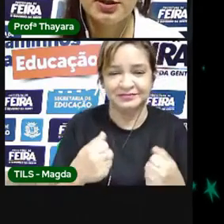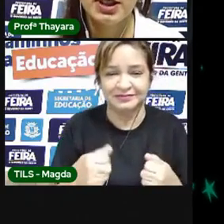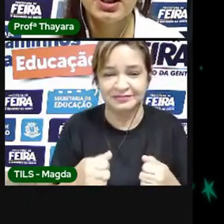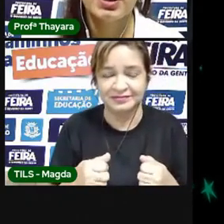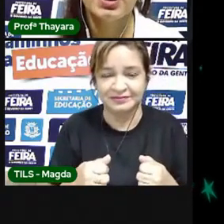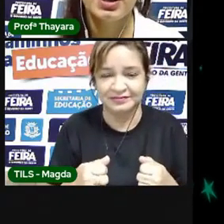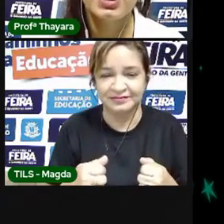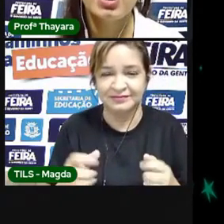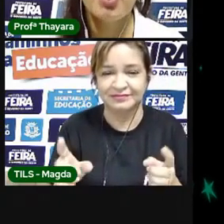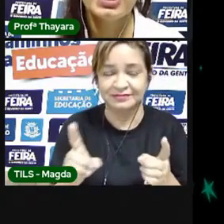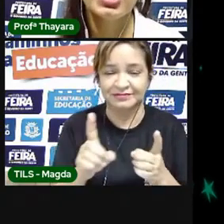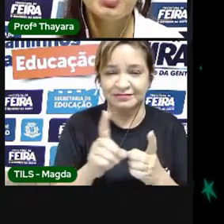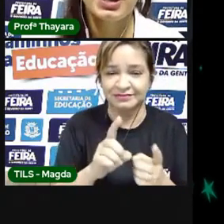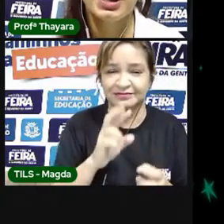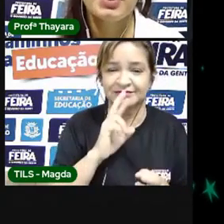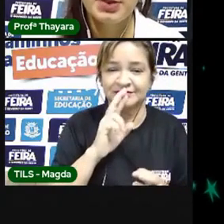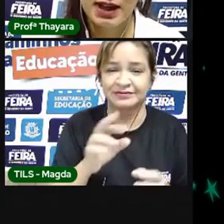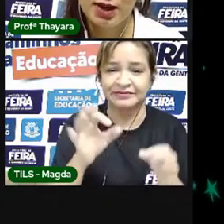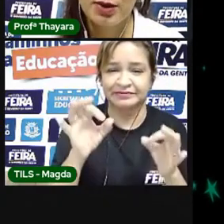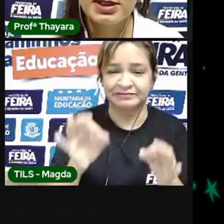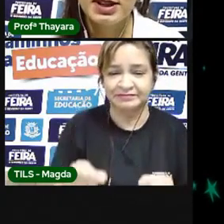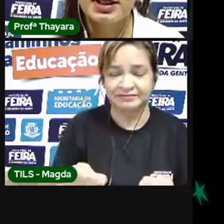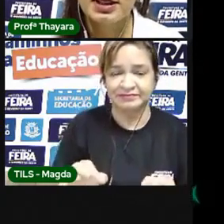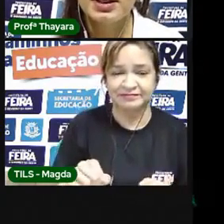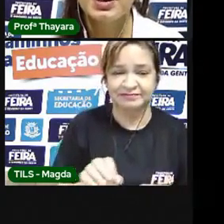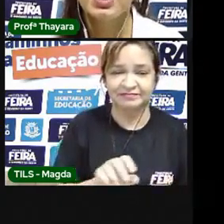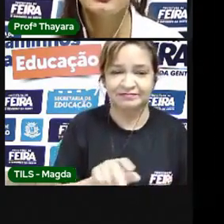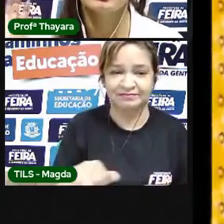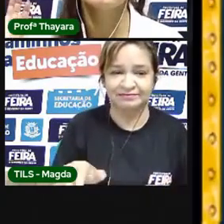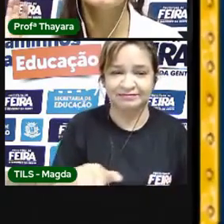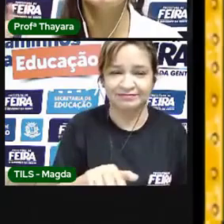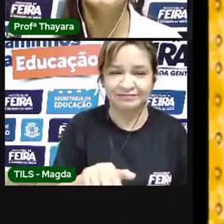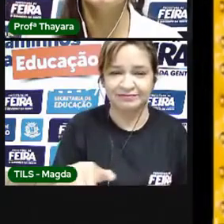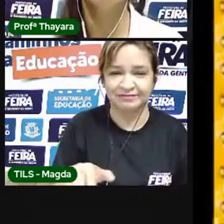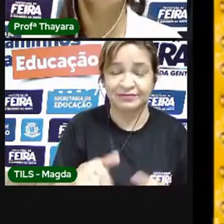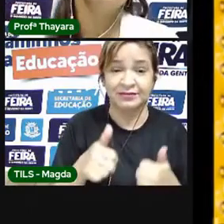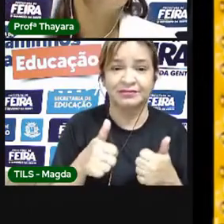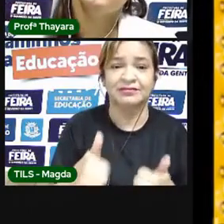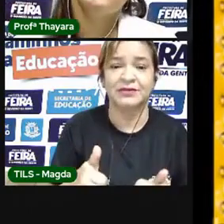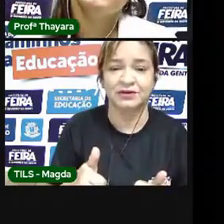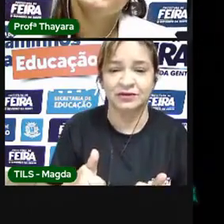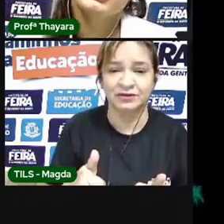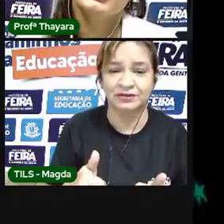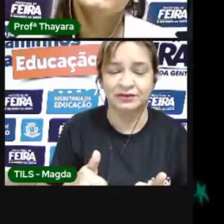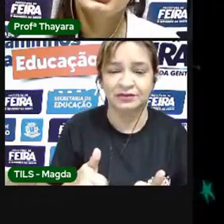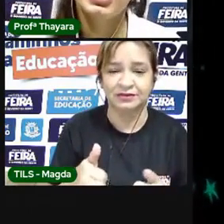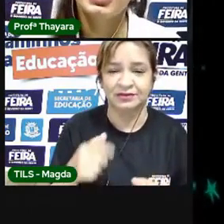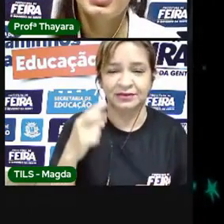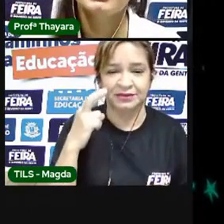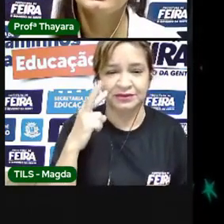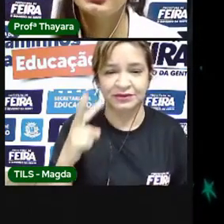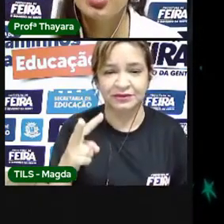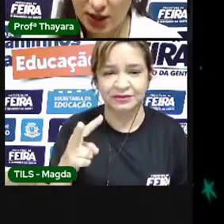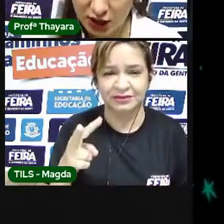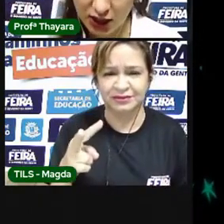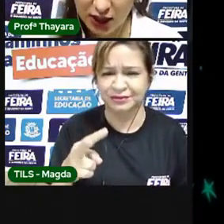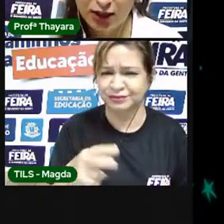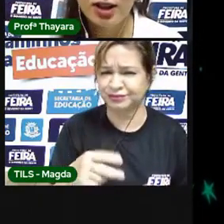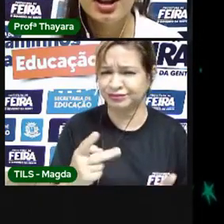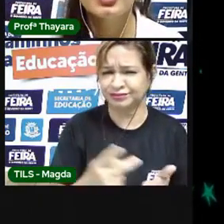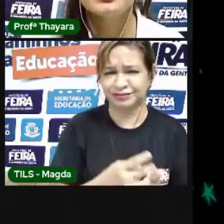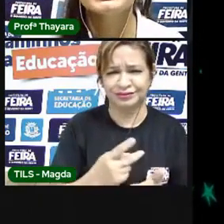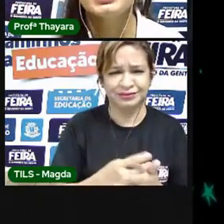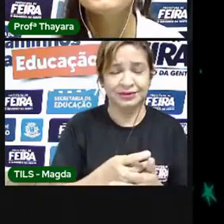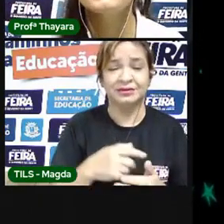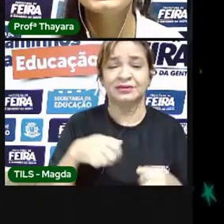troposfera. É só mexer para lá e para cá com a certa. Pronto, entrei. Ele já me disse que resposta está errada. Fechou a caixinha.